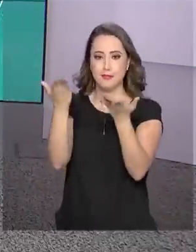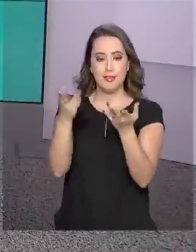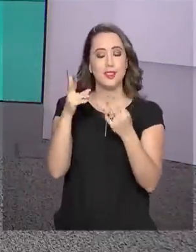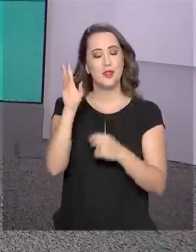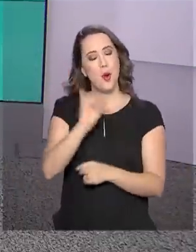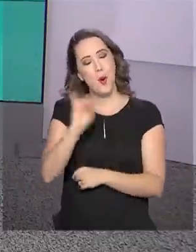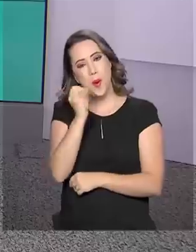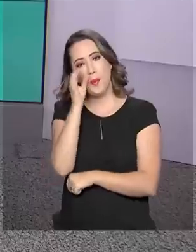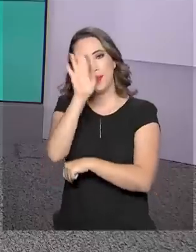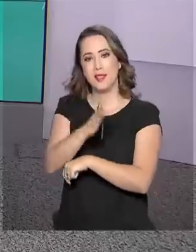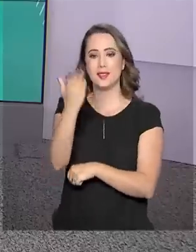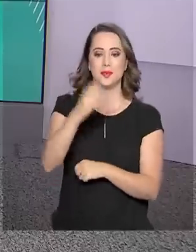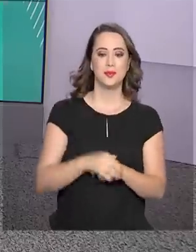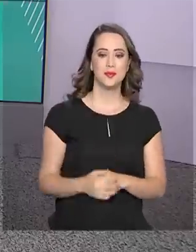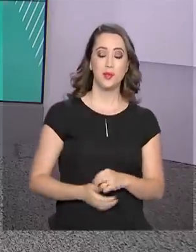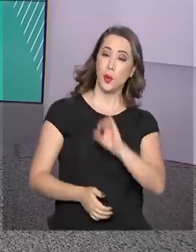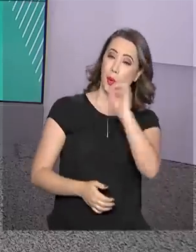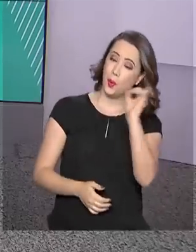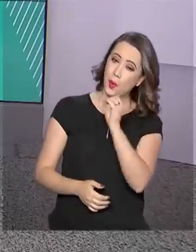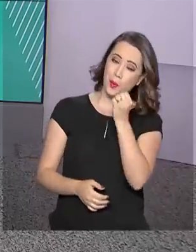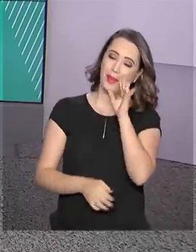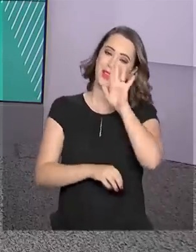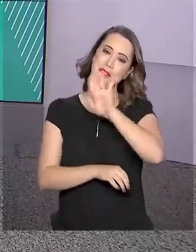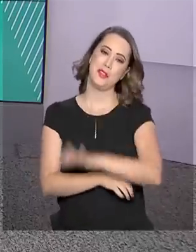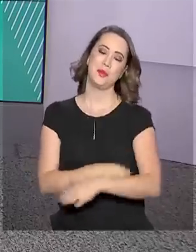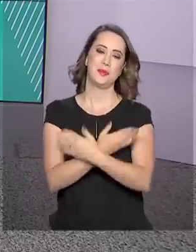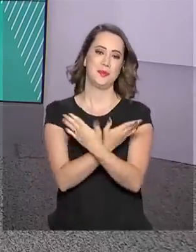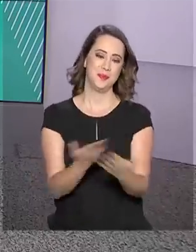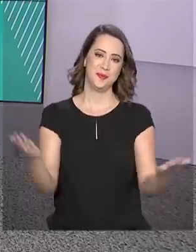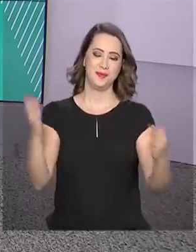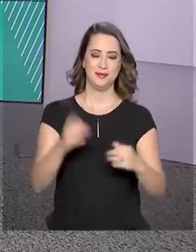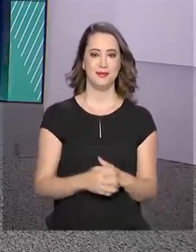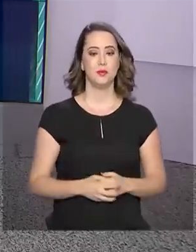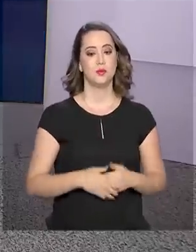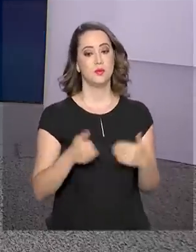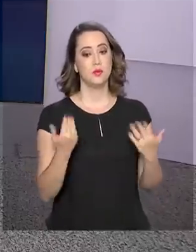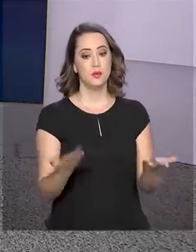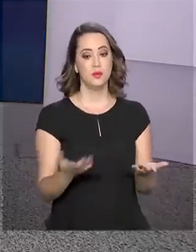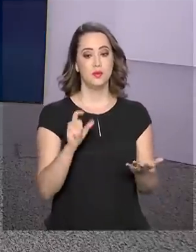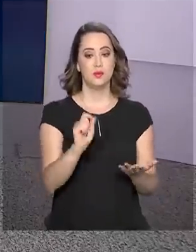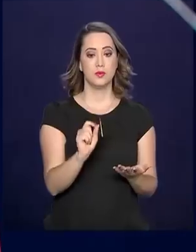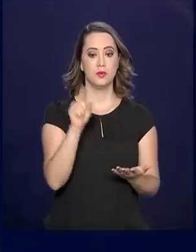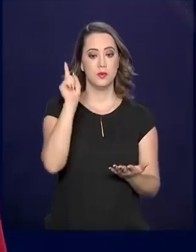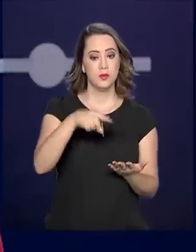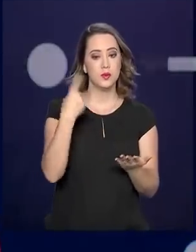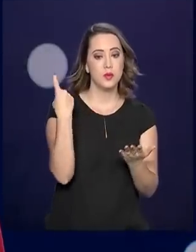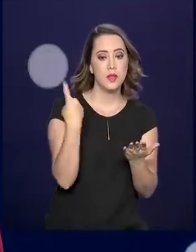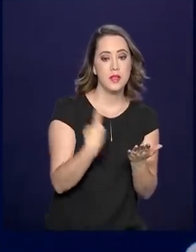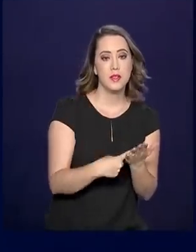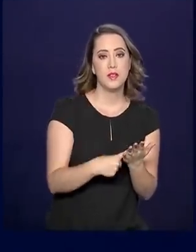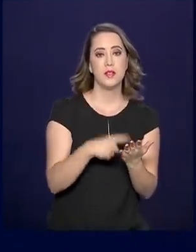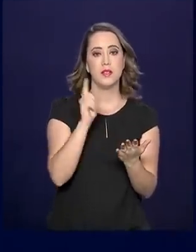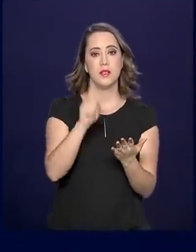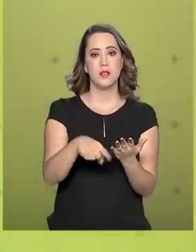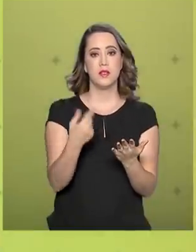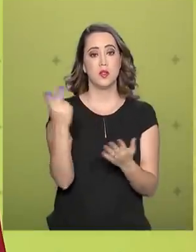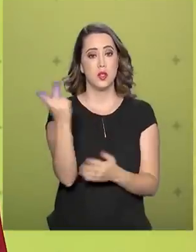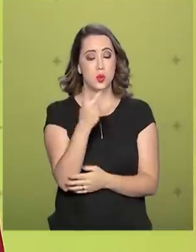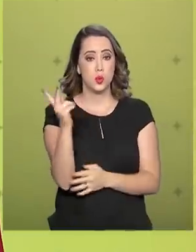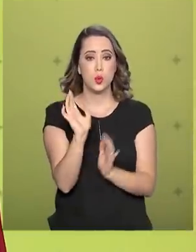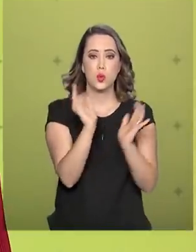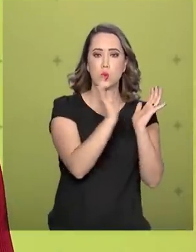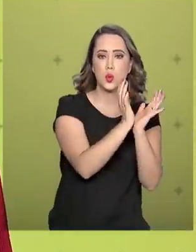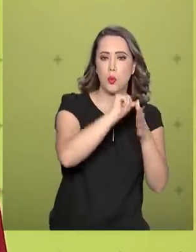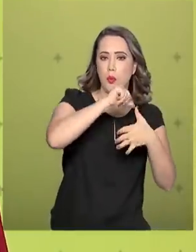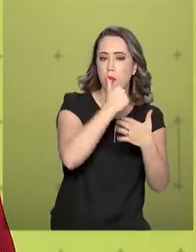assunto. Boa tarde, Dani. Oi, Roberto. Boa tarde para você. Boa tarde a todos. Bom, Roberto, esse acordo, entre os dois blocos,